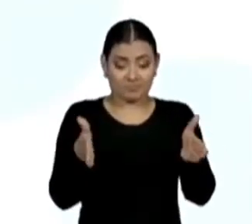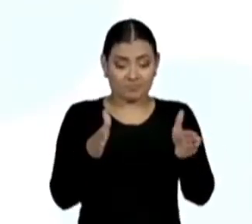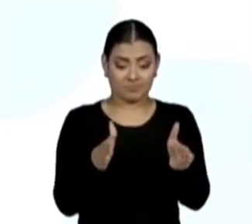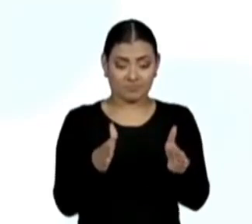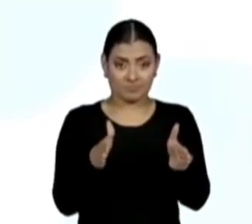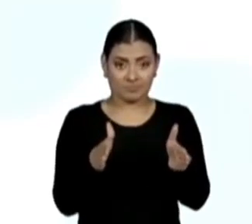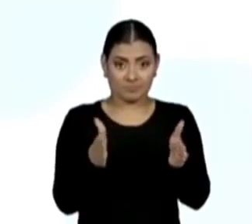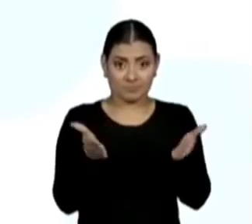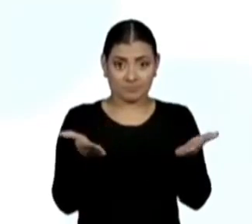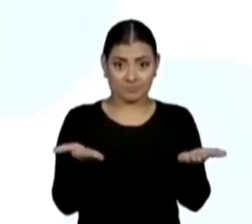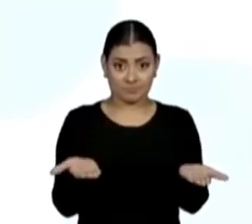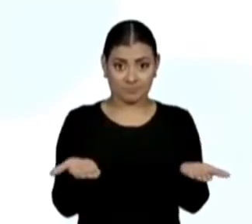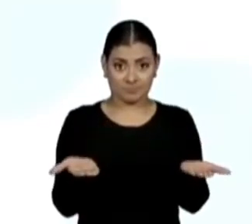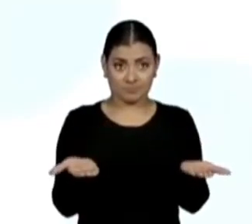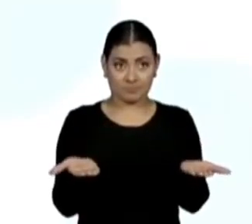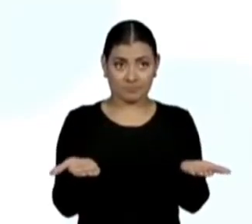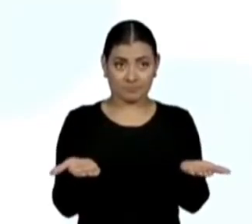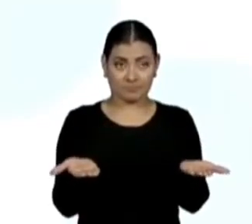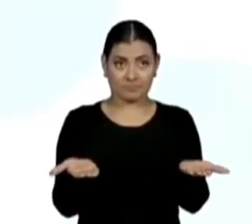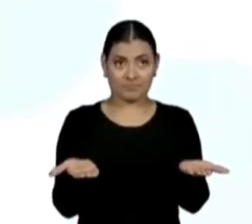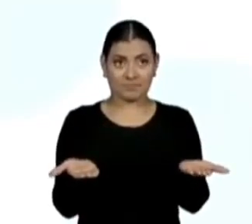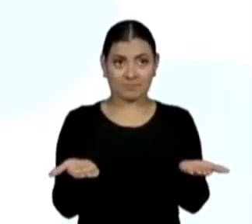e tenho o retângulo,